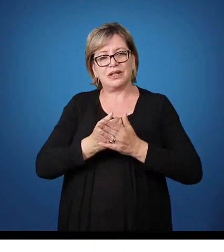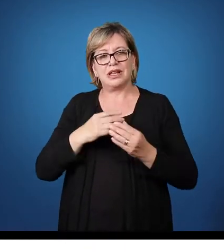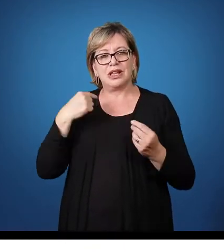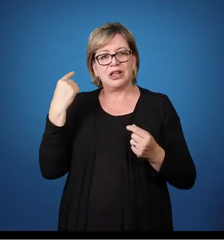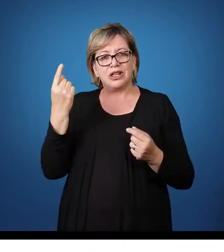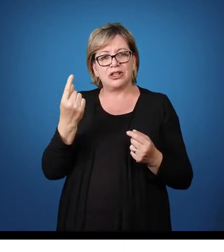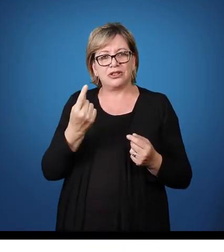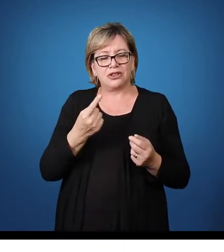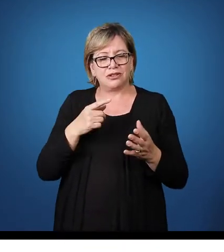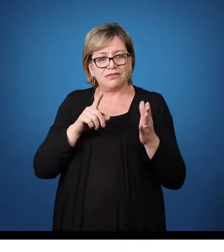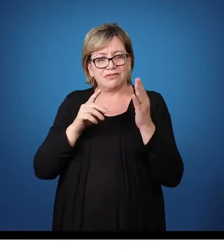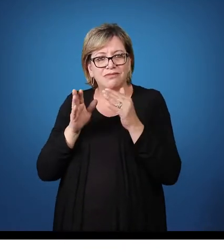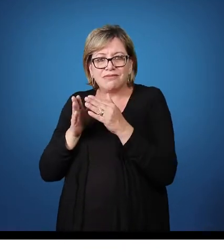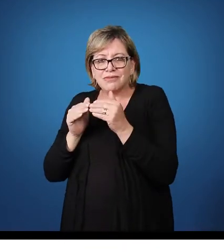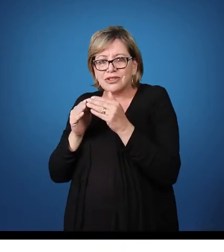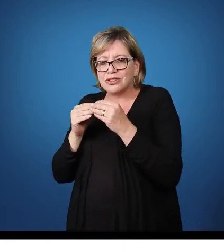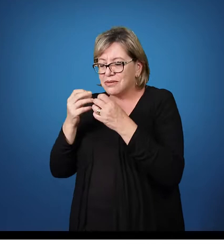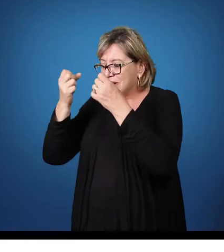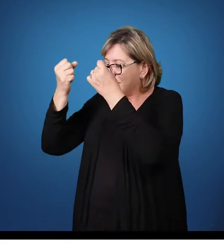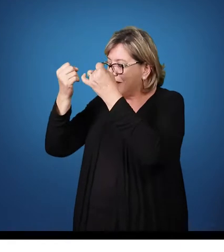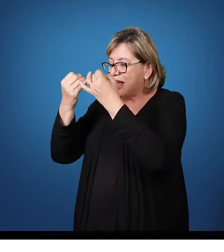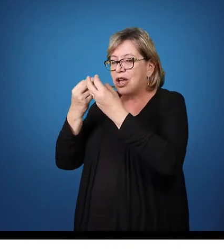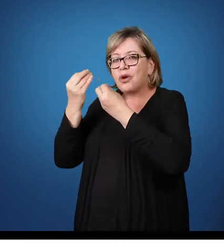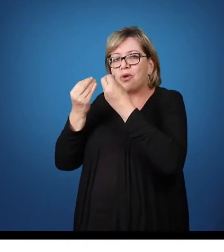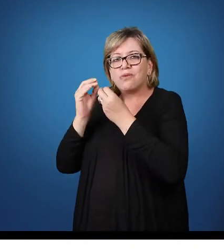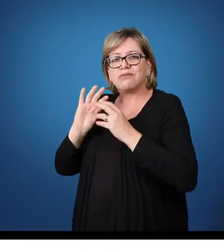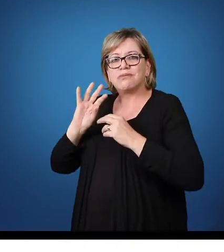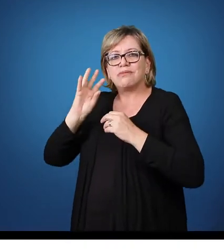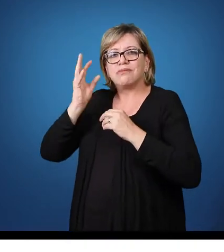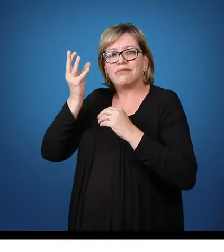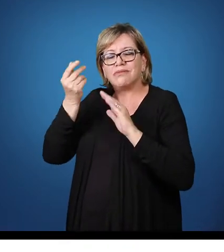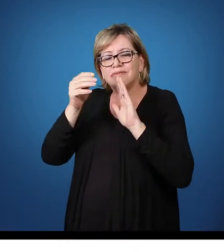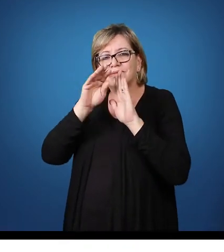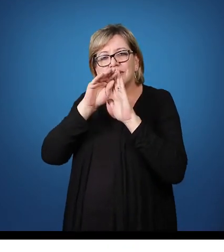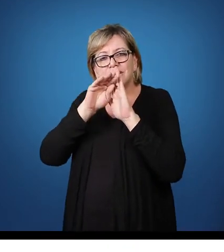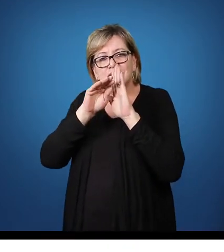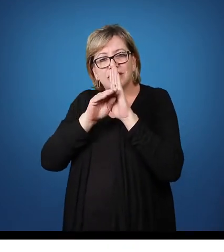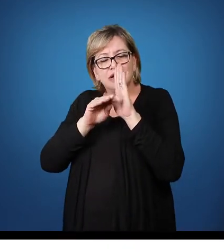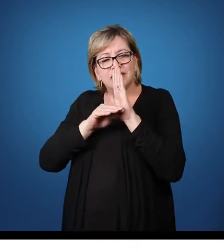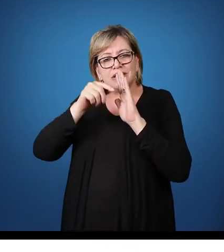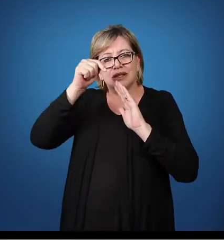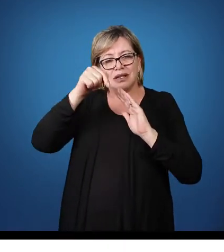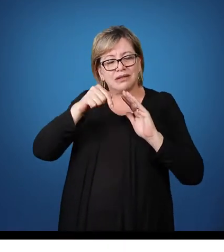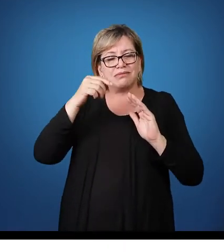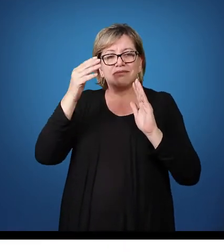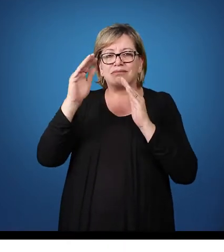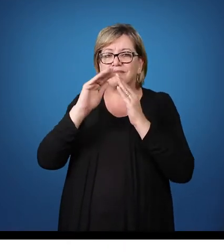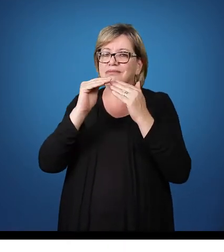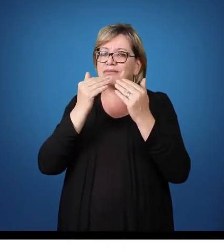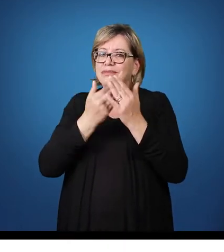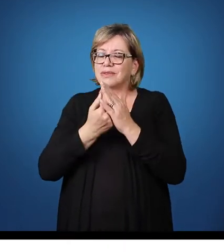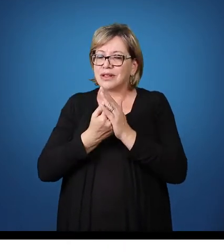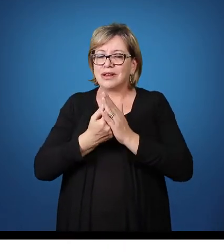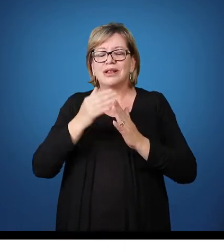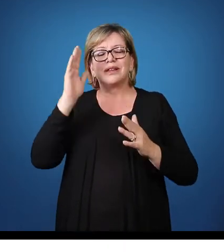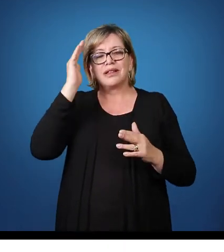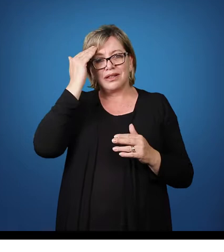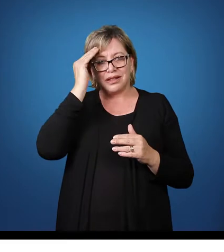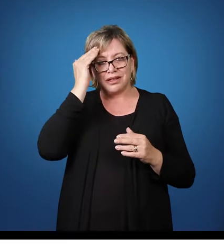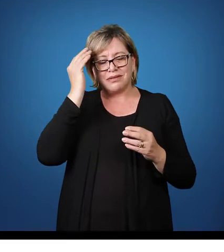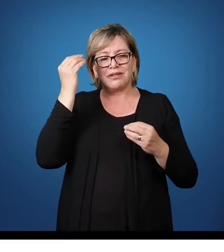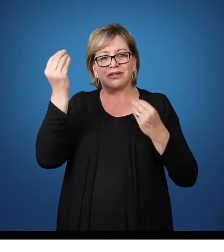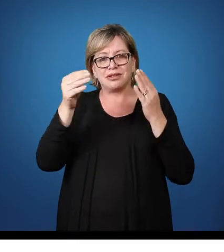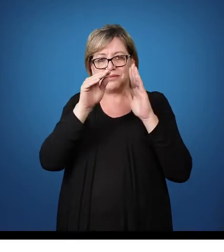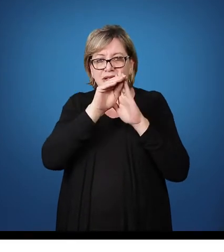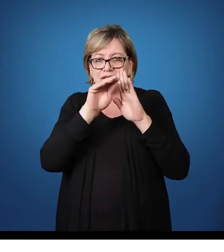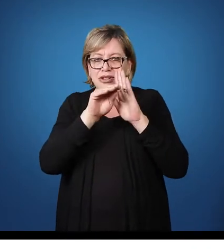da coordenadora para nos contar como ocorre o planejamento aqui na escola Nós sabemos que o planejamento possui